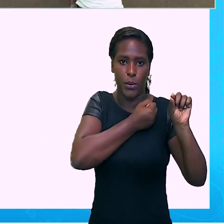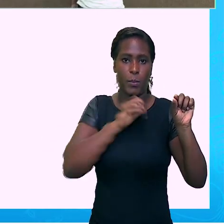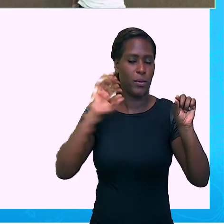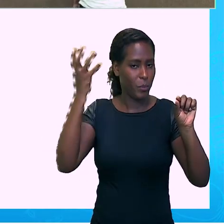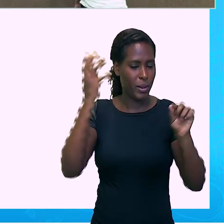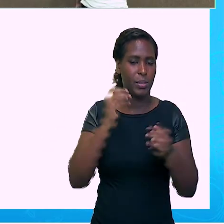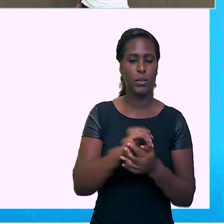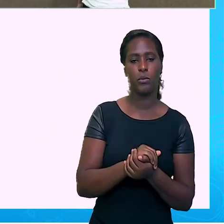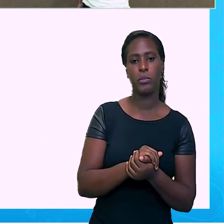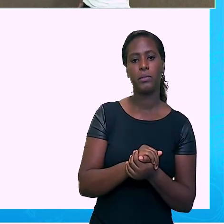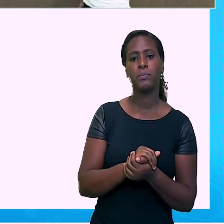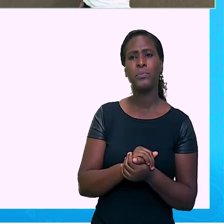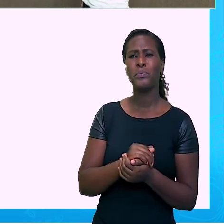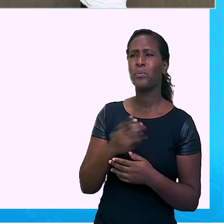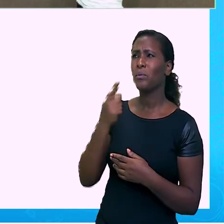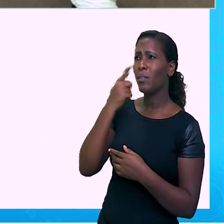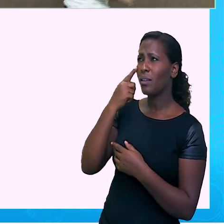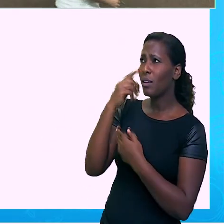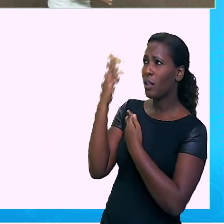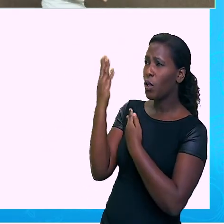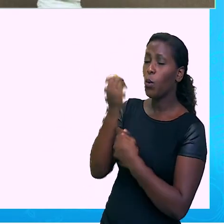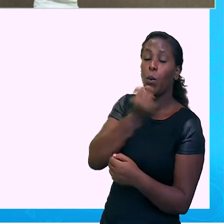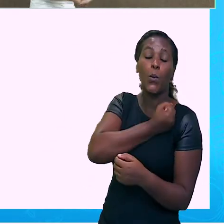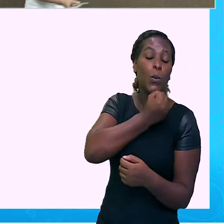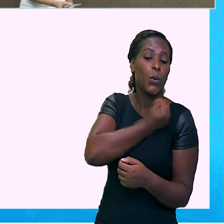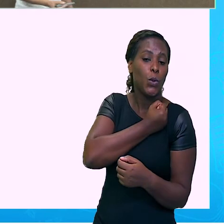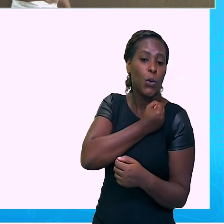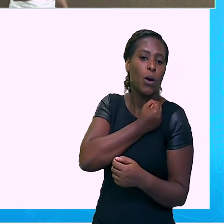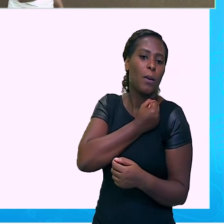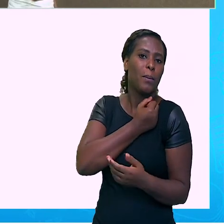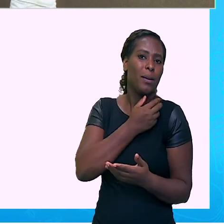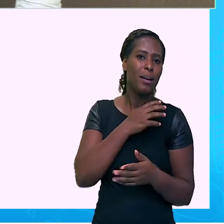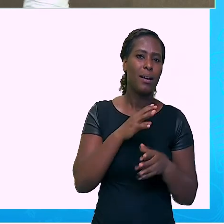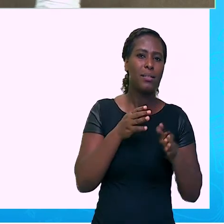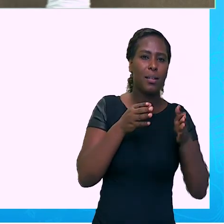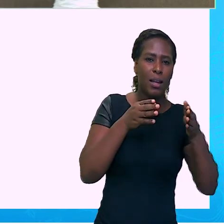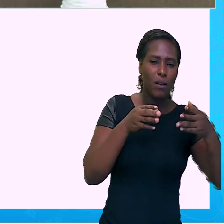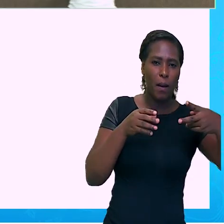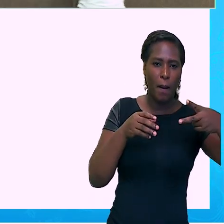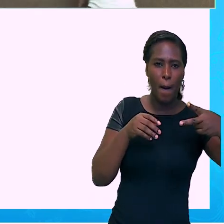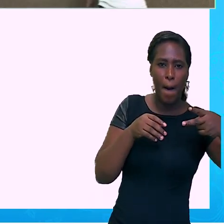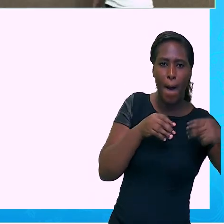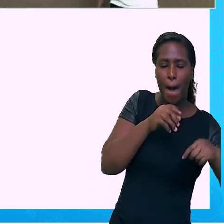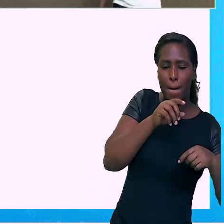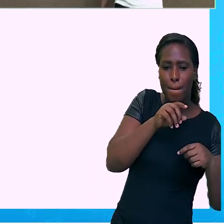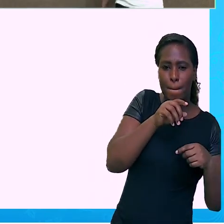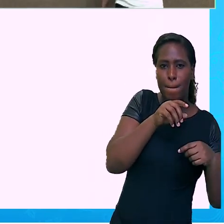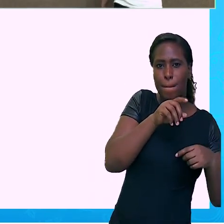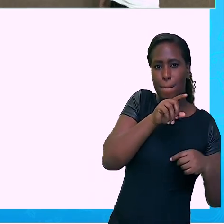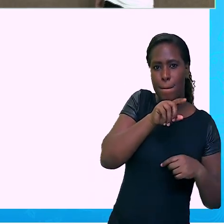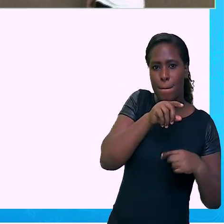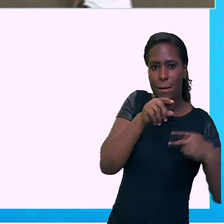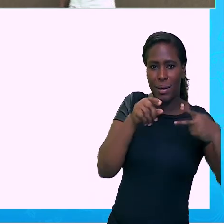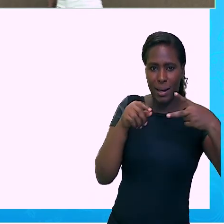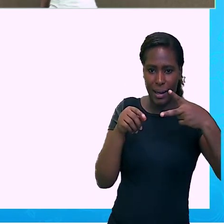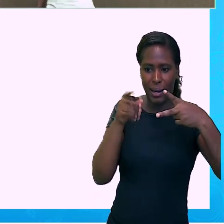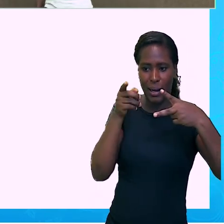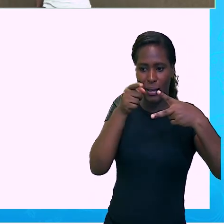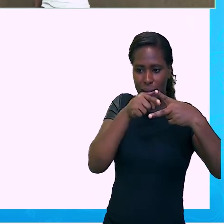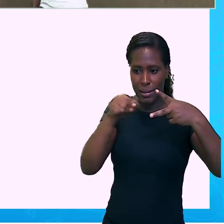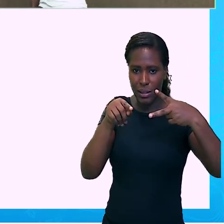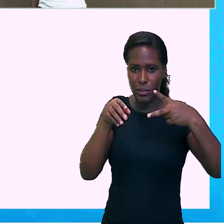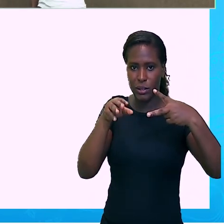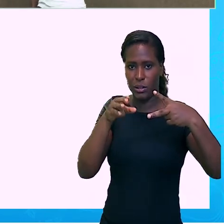das fichas e escreva em ordem crescente. Quem é o menor número aqui? 10 elevado a menos